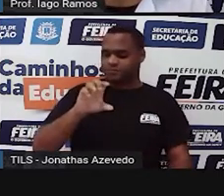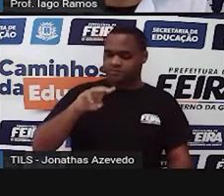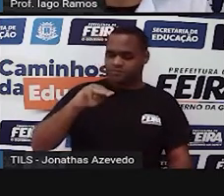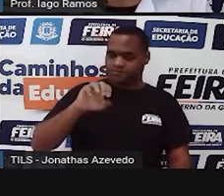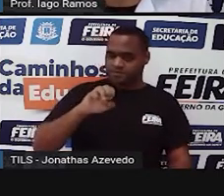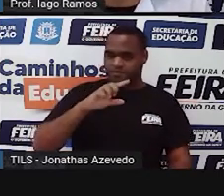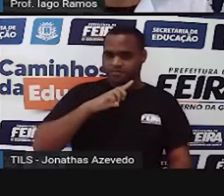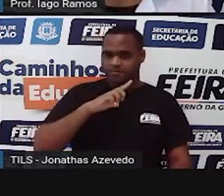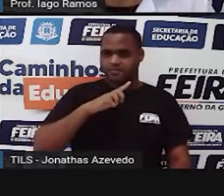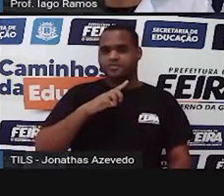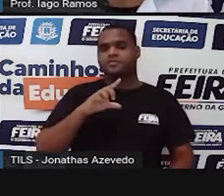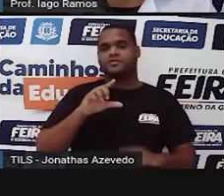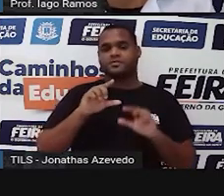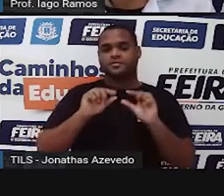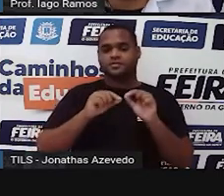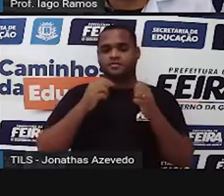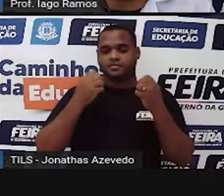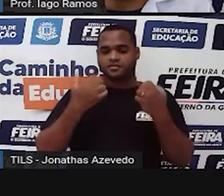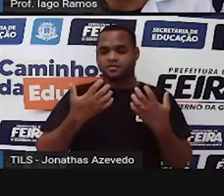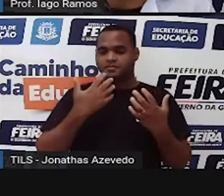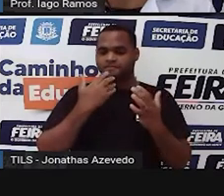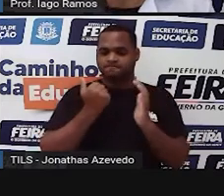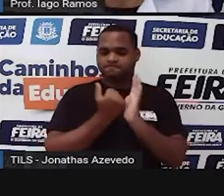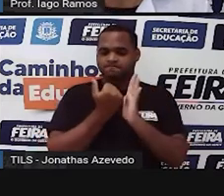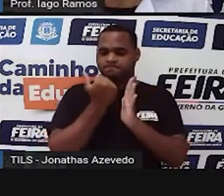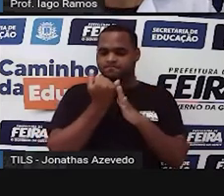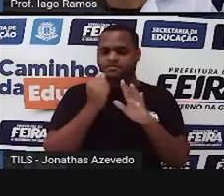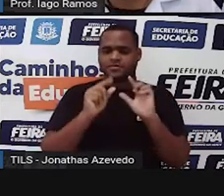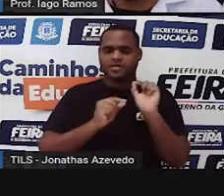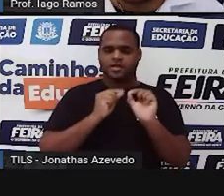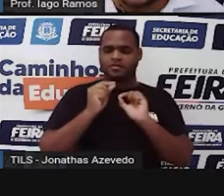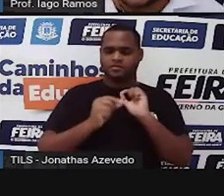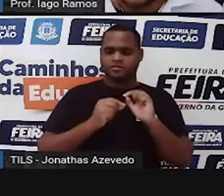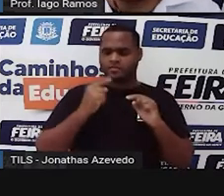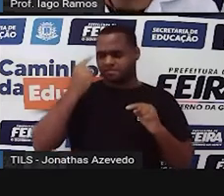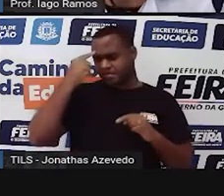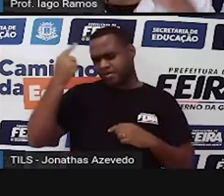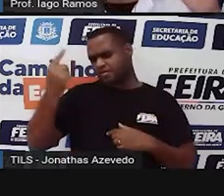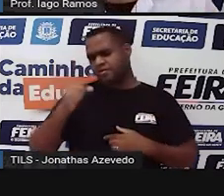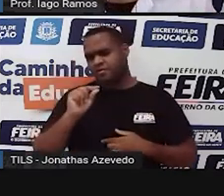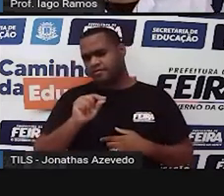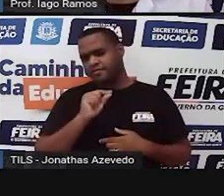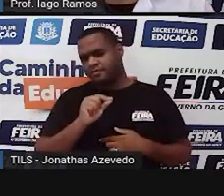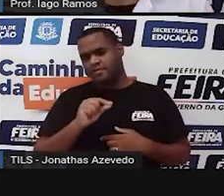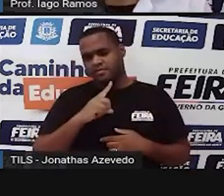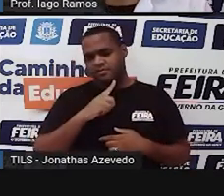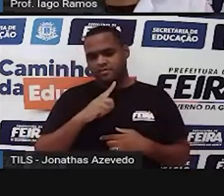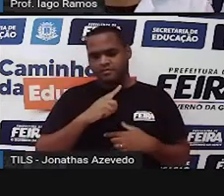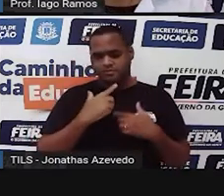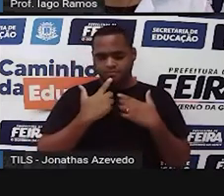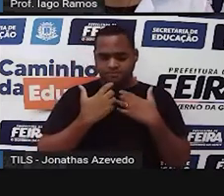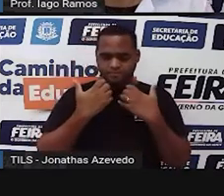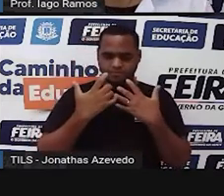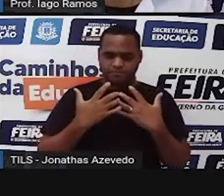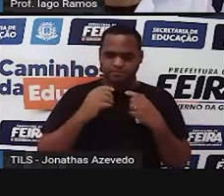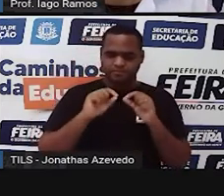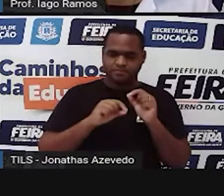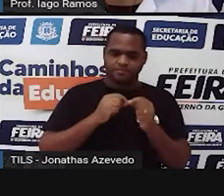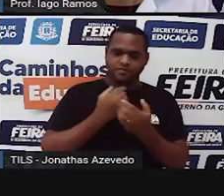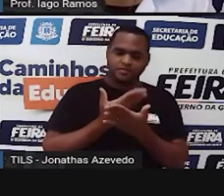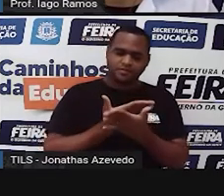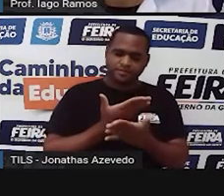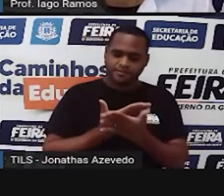Por que que eu falo que ainda sobre medida? Porque a gente já vem aí, né, estudando isso